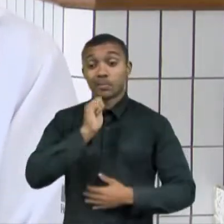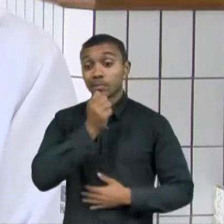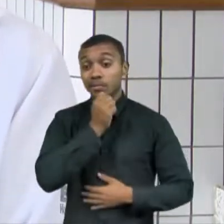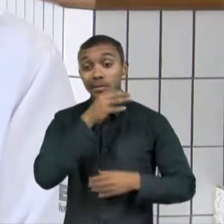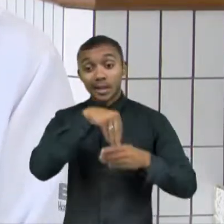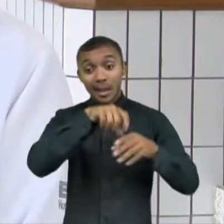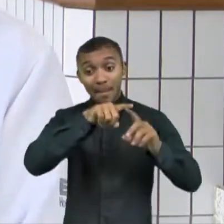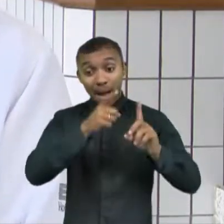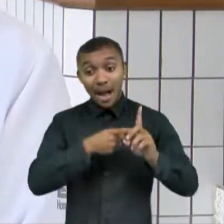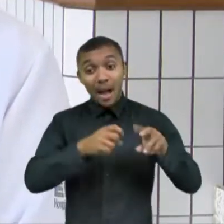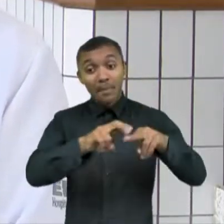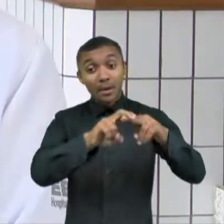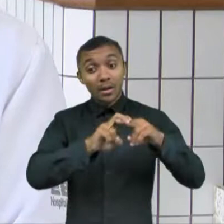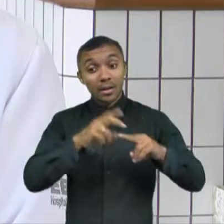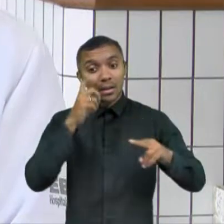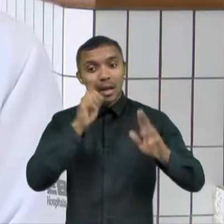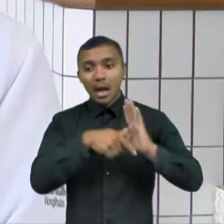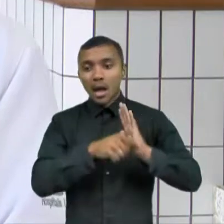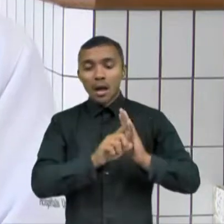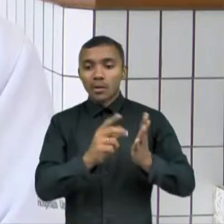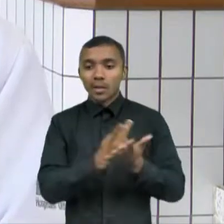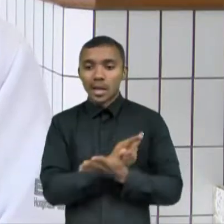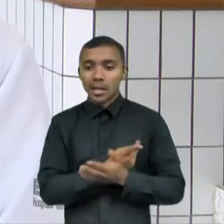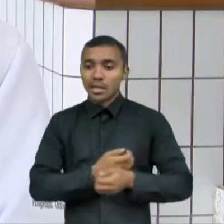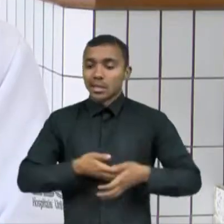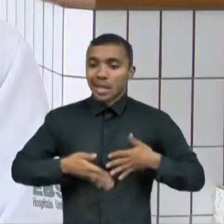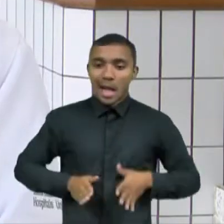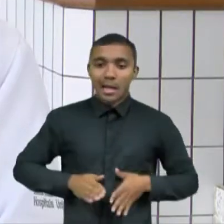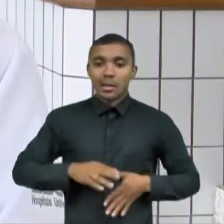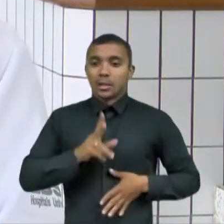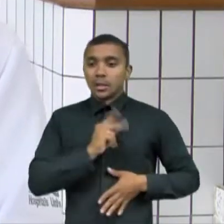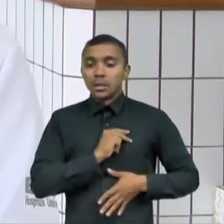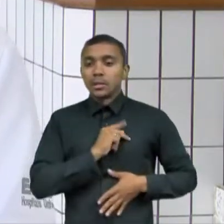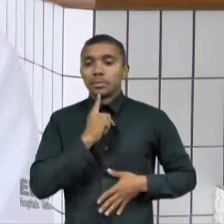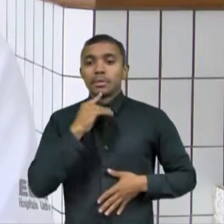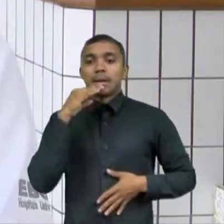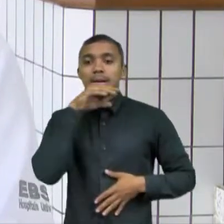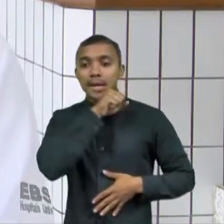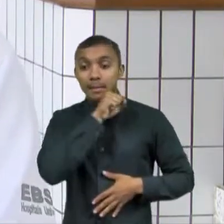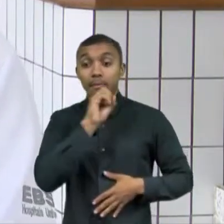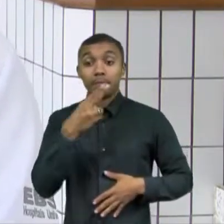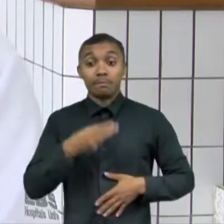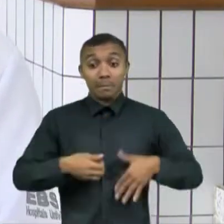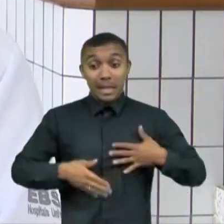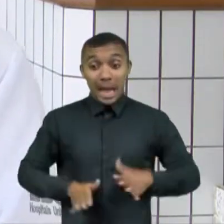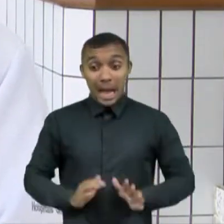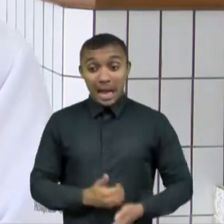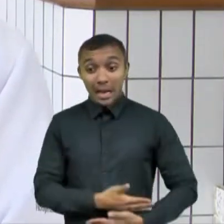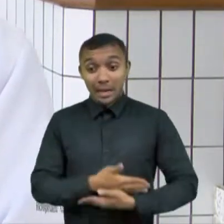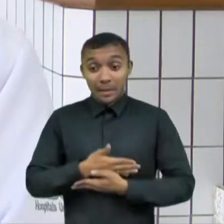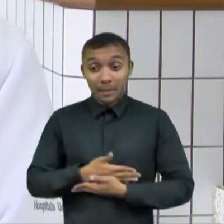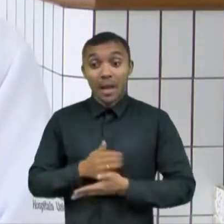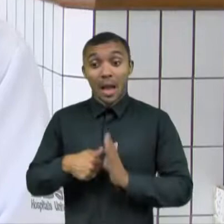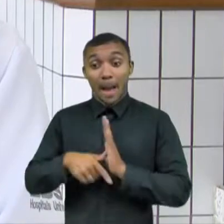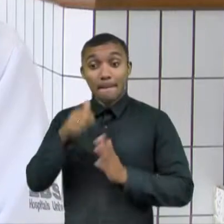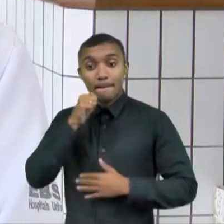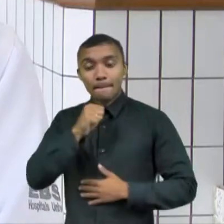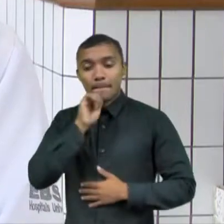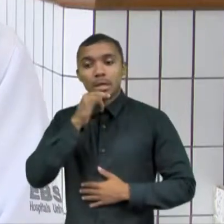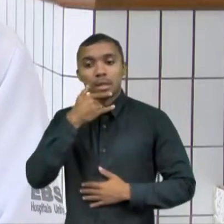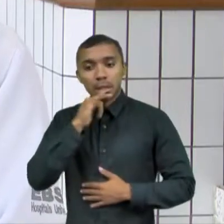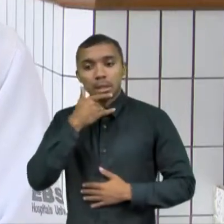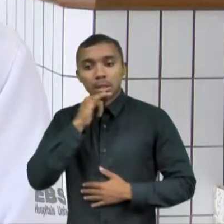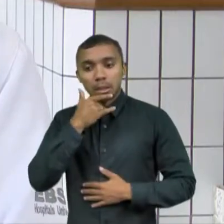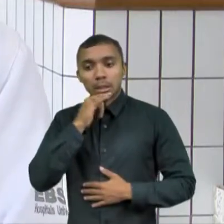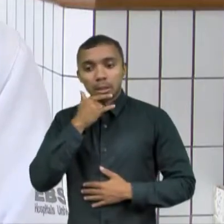por isso que muitas vezes é antecipado o parto. Quando ela nasce, às vezes, a depender da quantidade de álcool que a mãe ingeriu, ela poderá ter lesões